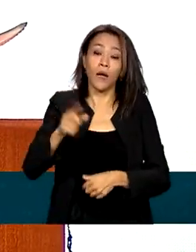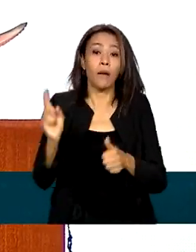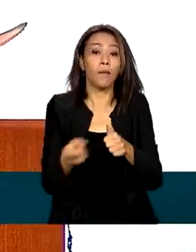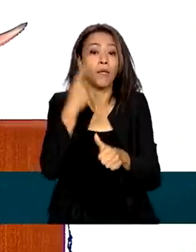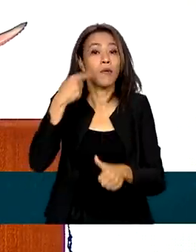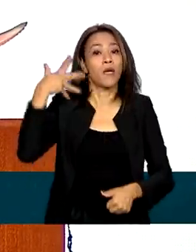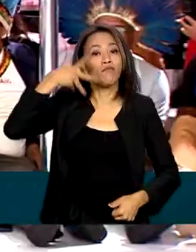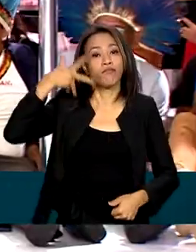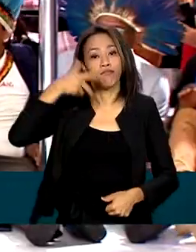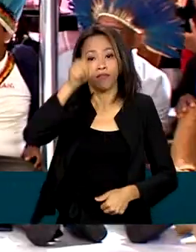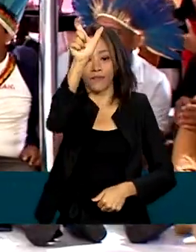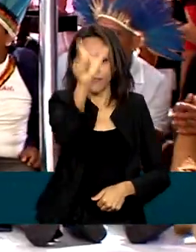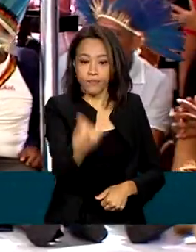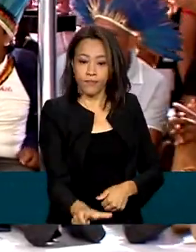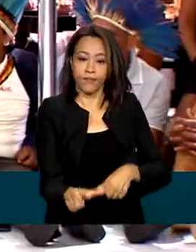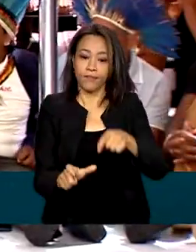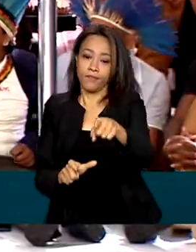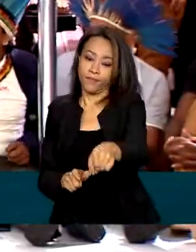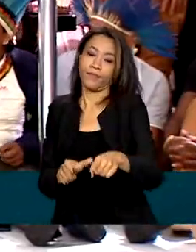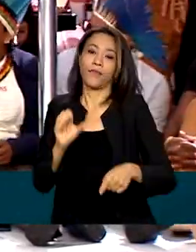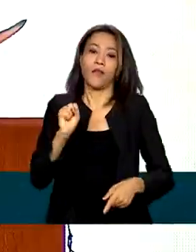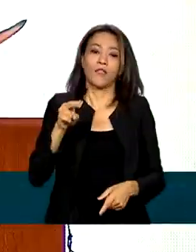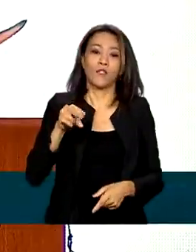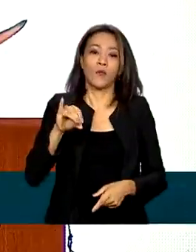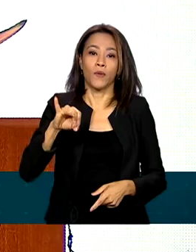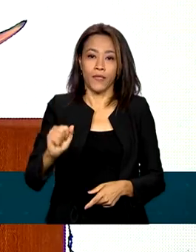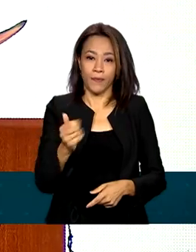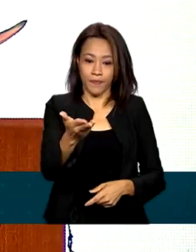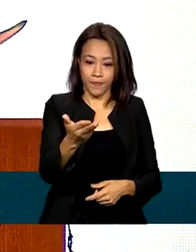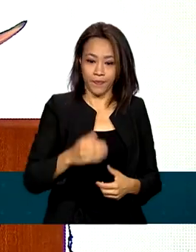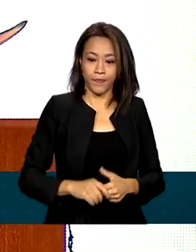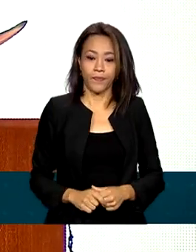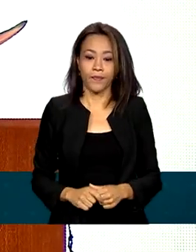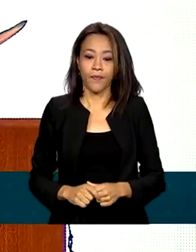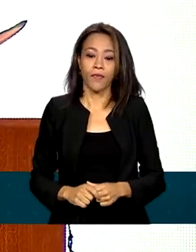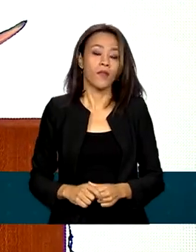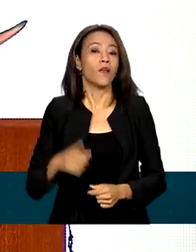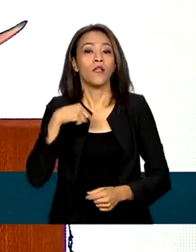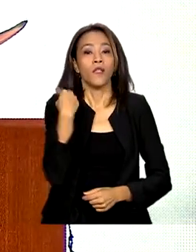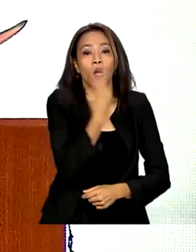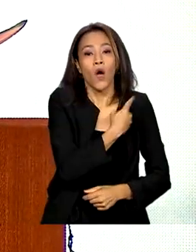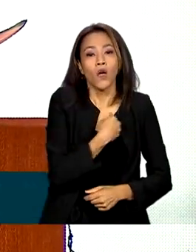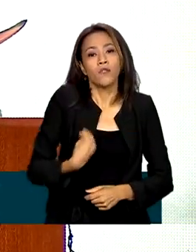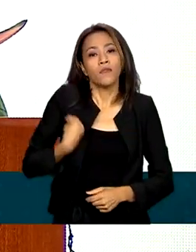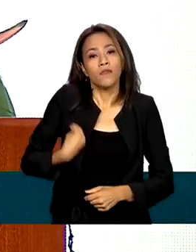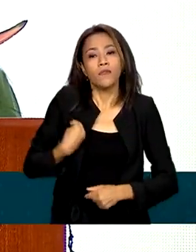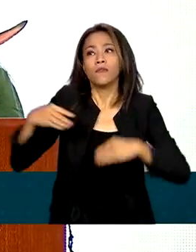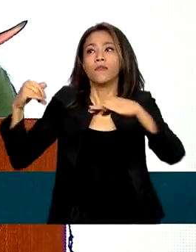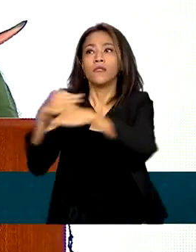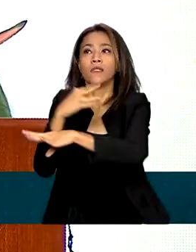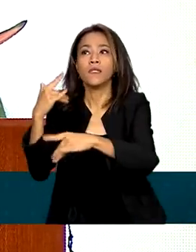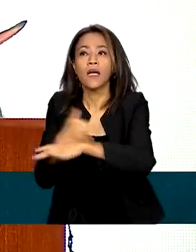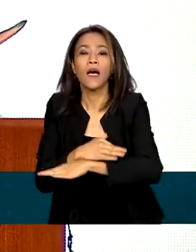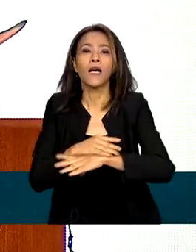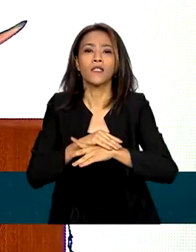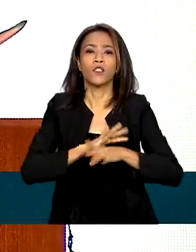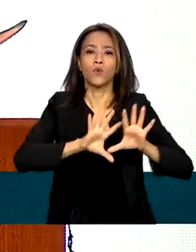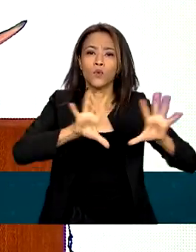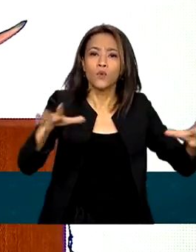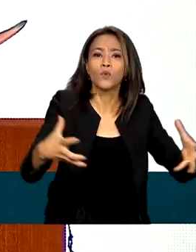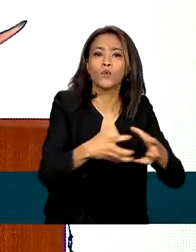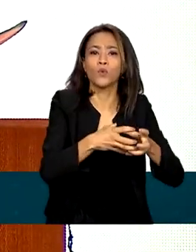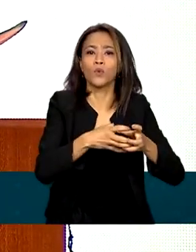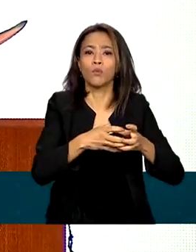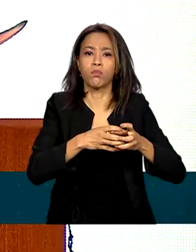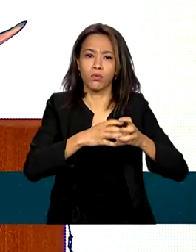Sônia Guajajara, do Ministério dos Povos Indígenas. Estamos nas cidades, nas aldeias, nas florestas,